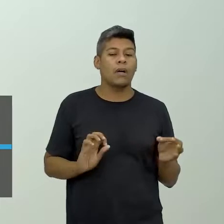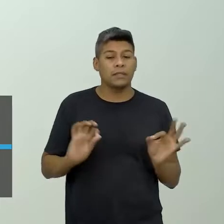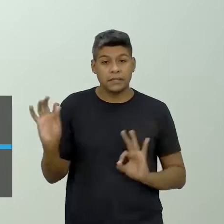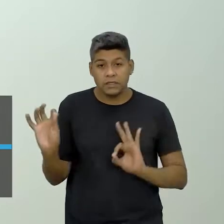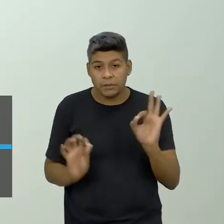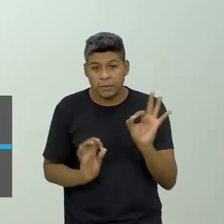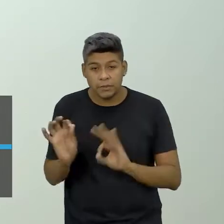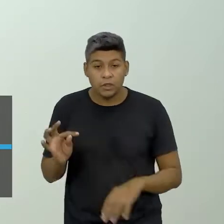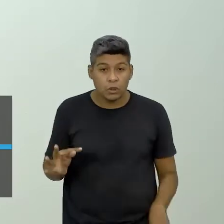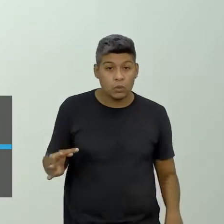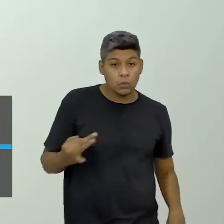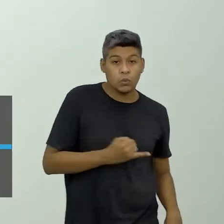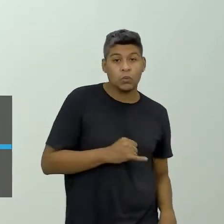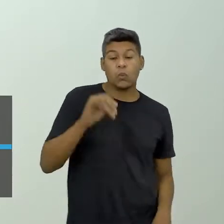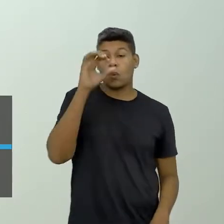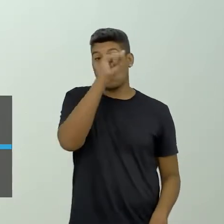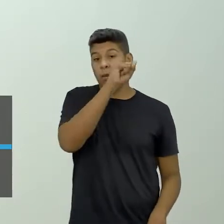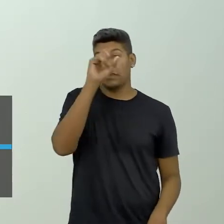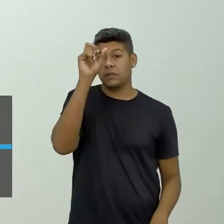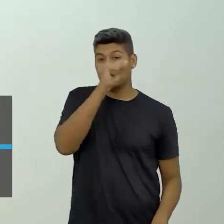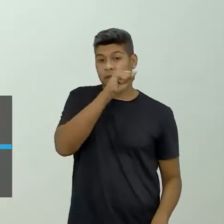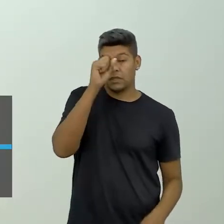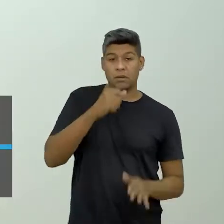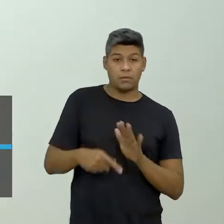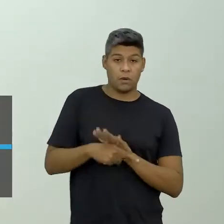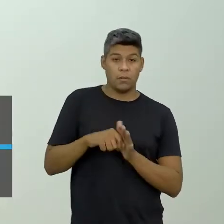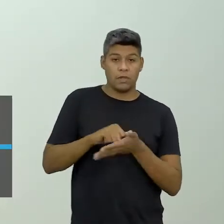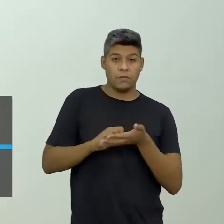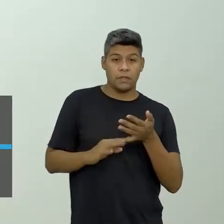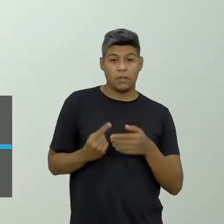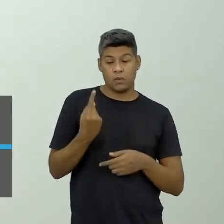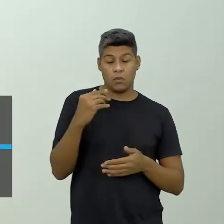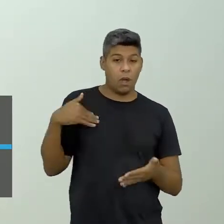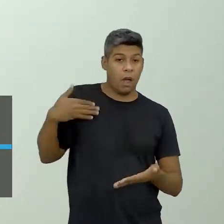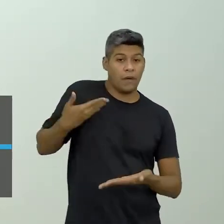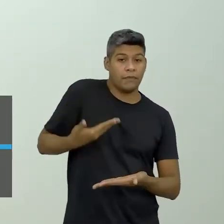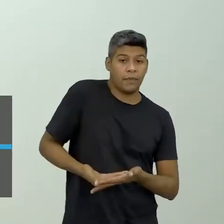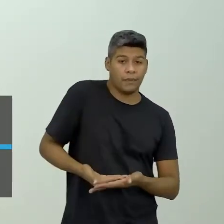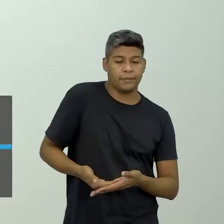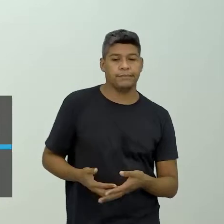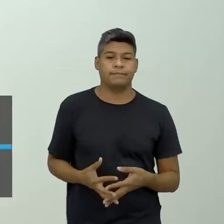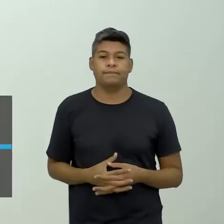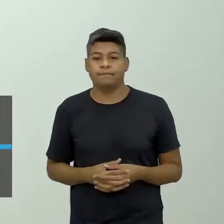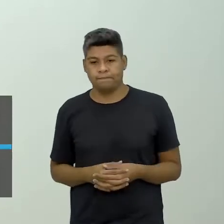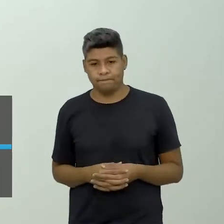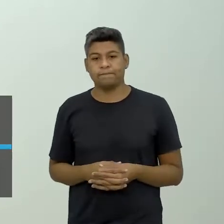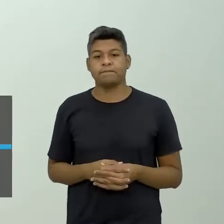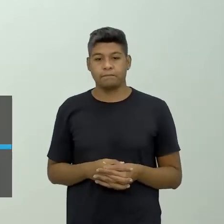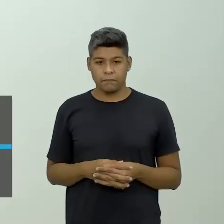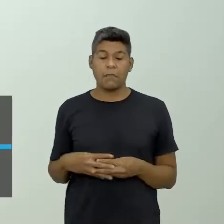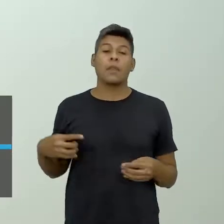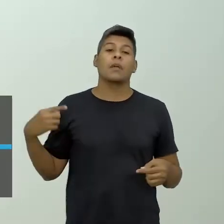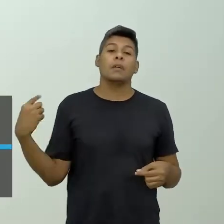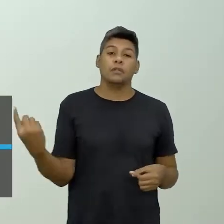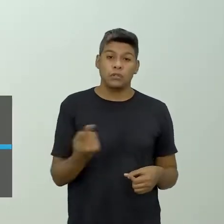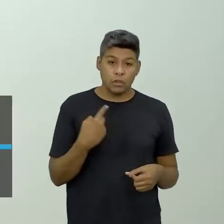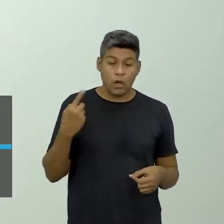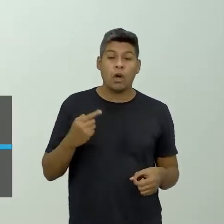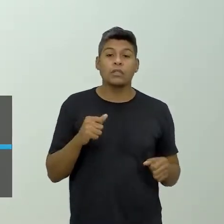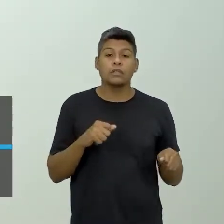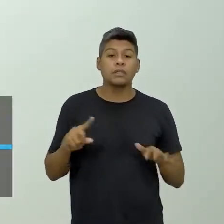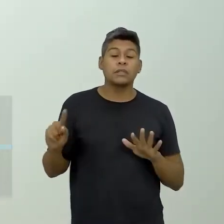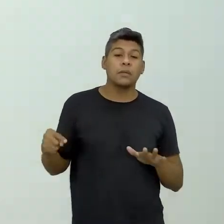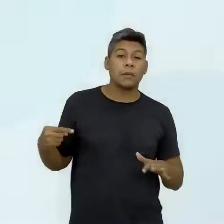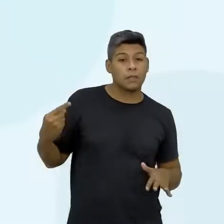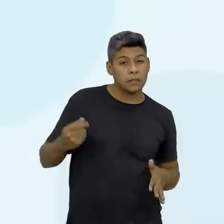sistematizar tudo que a gente aprendeu aí na atividade 1 até agora. Então, nós vamos aí semana que vem